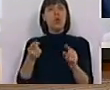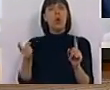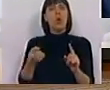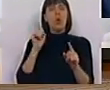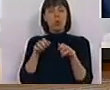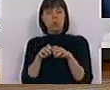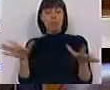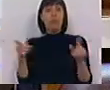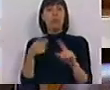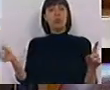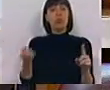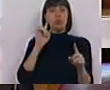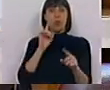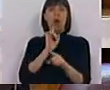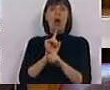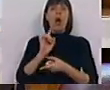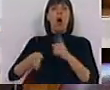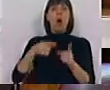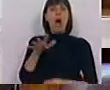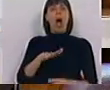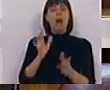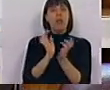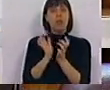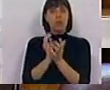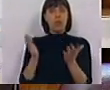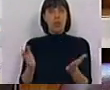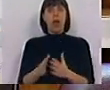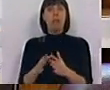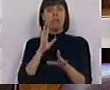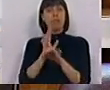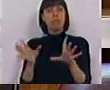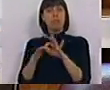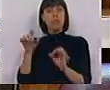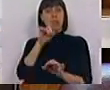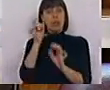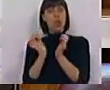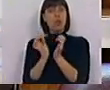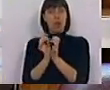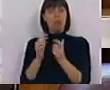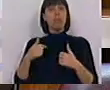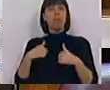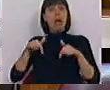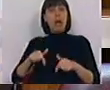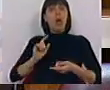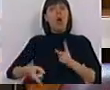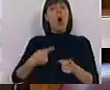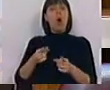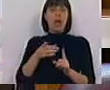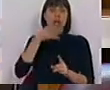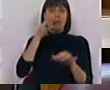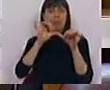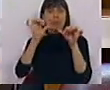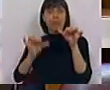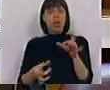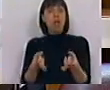verdadeira centralização designadamente daquilo que diz respeito à área da Segurança Social. Relativamente à questão da Segurança Social, o que nós estamos aqui é a justificar